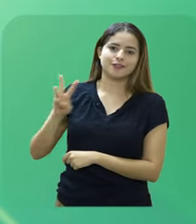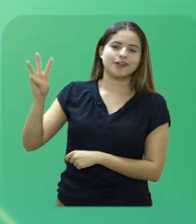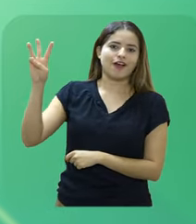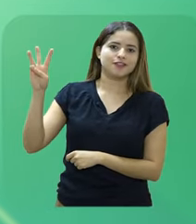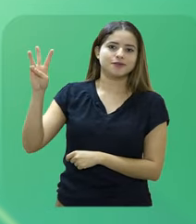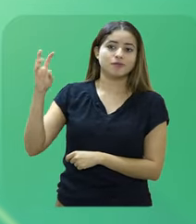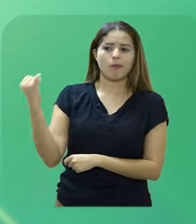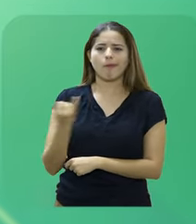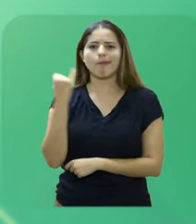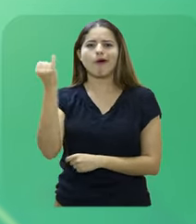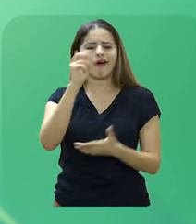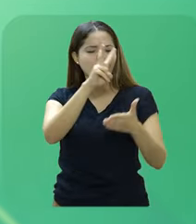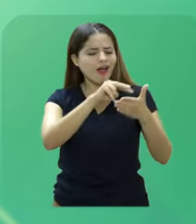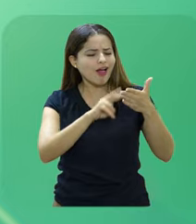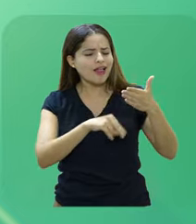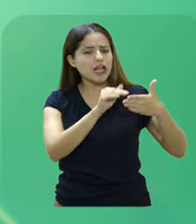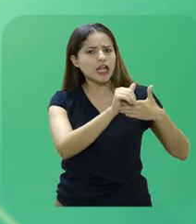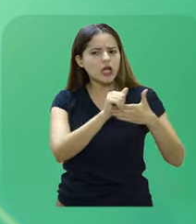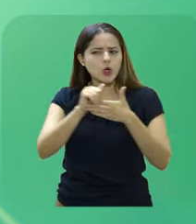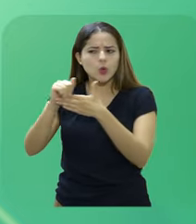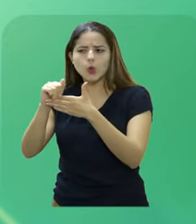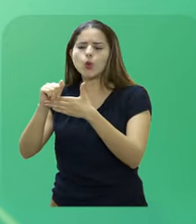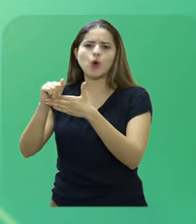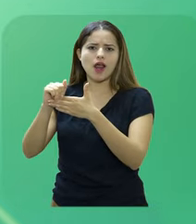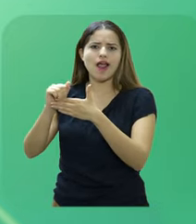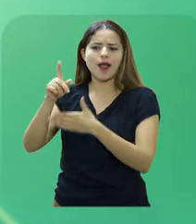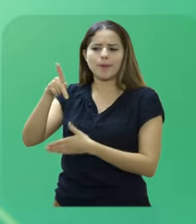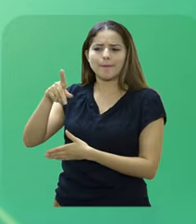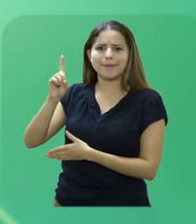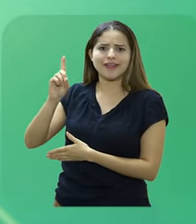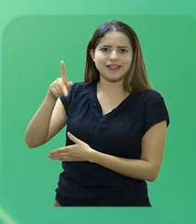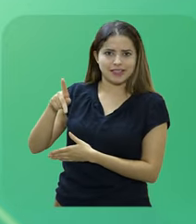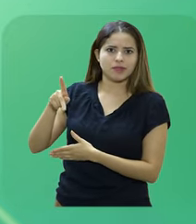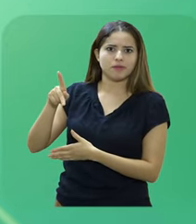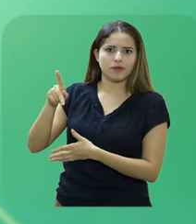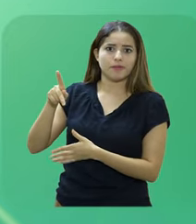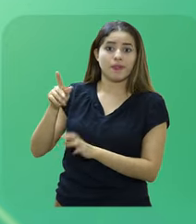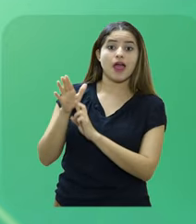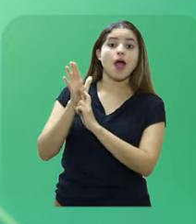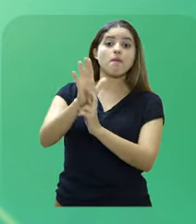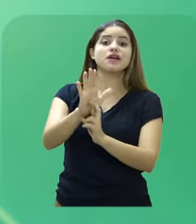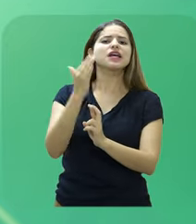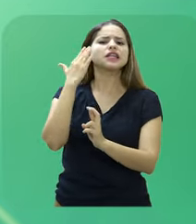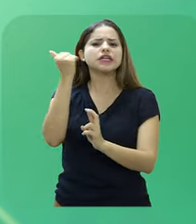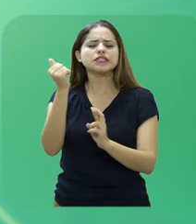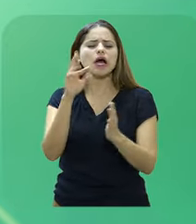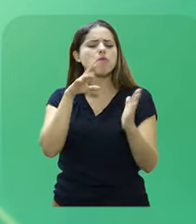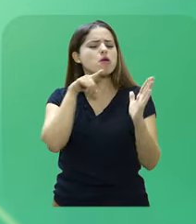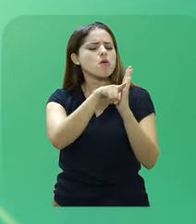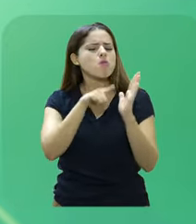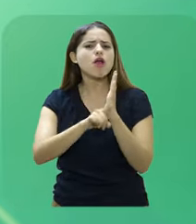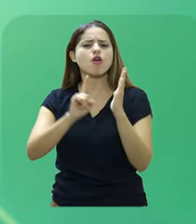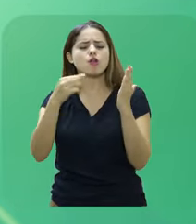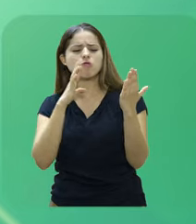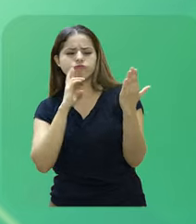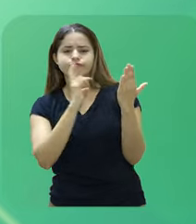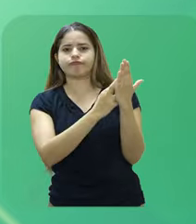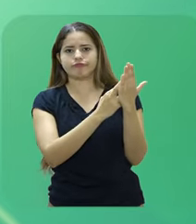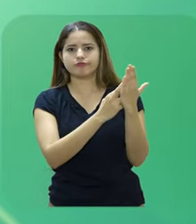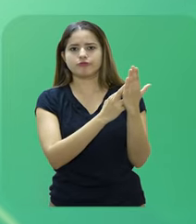PDP, para que o representante saiba quais as perguntas que deverão ser respondidas no portal CPEC.